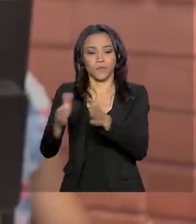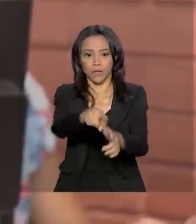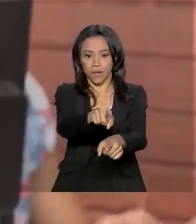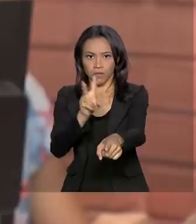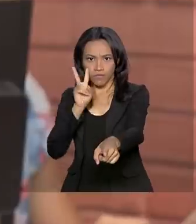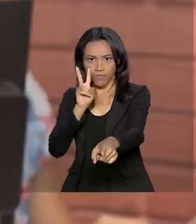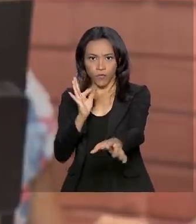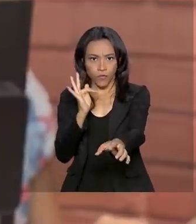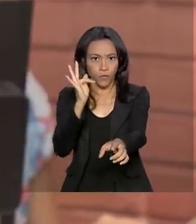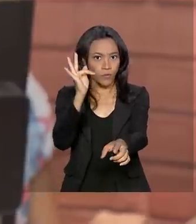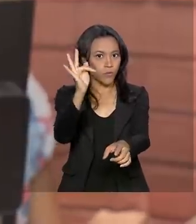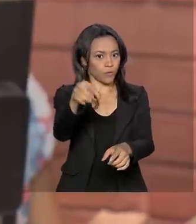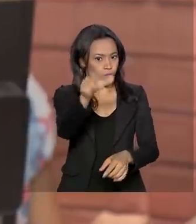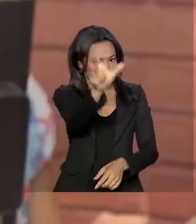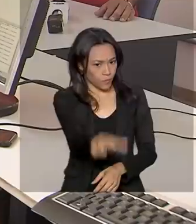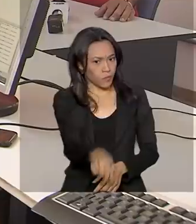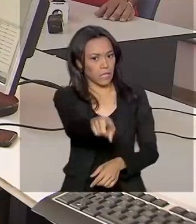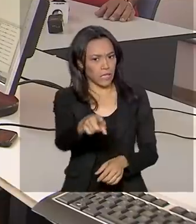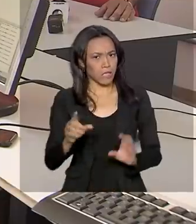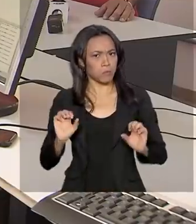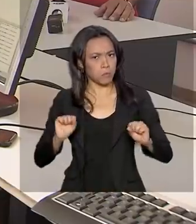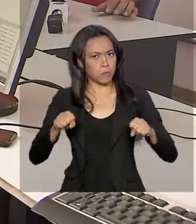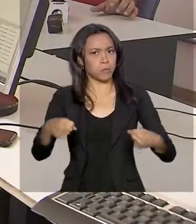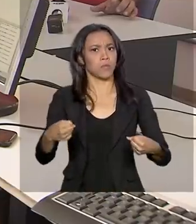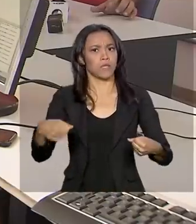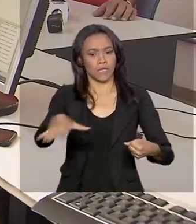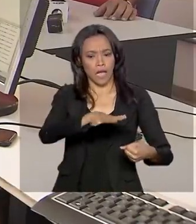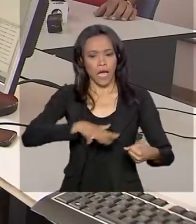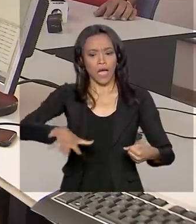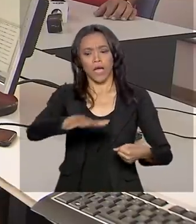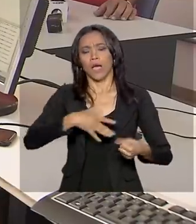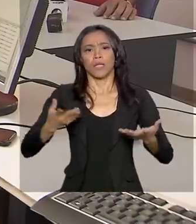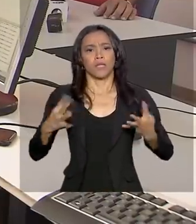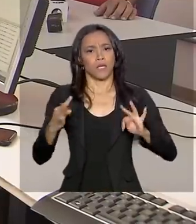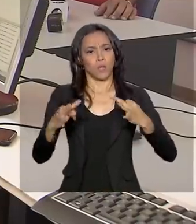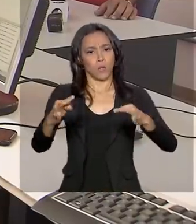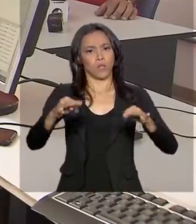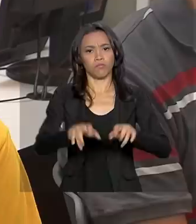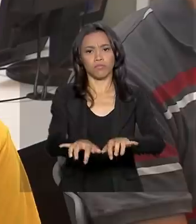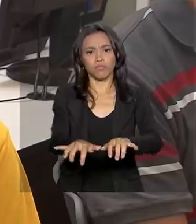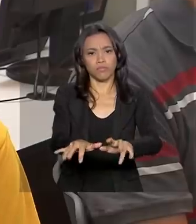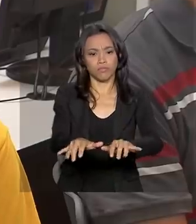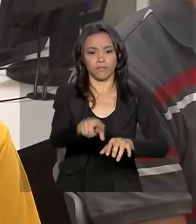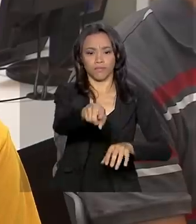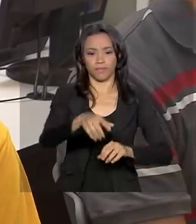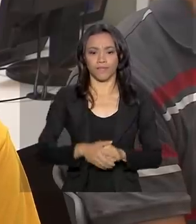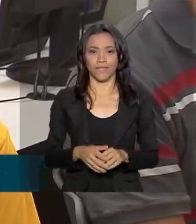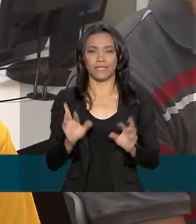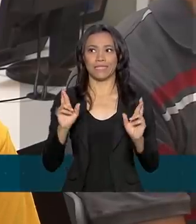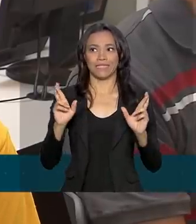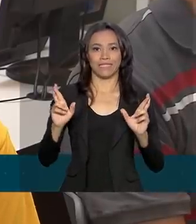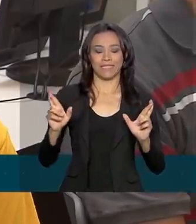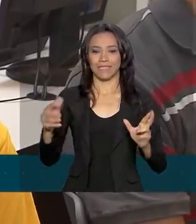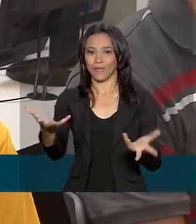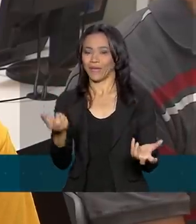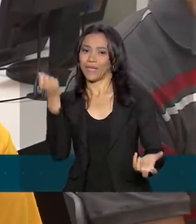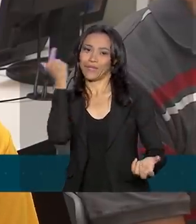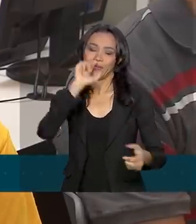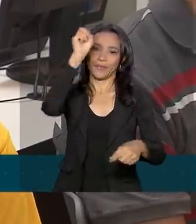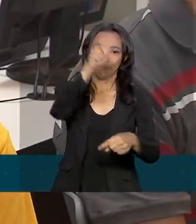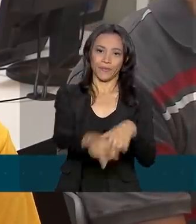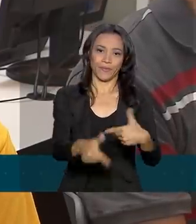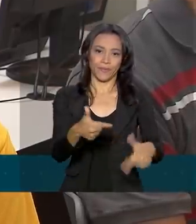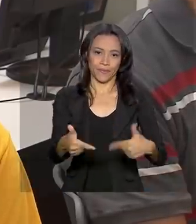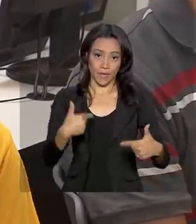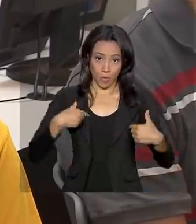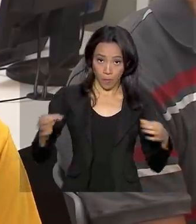futuro, Luiz Felipe está investindo num curso técnico na área de informática. Minha expectativa é conseguir um emprego depois